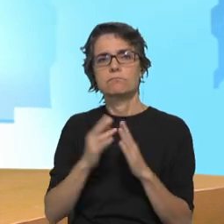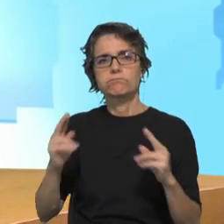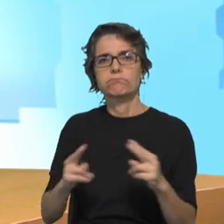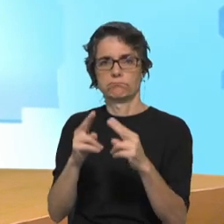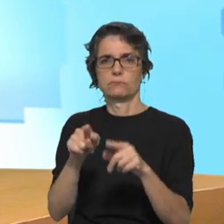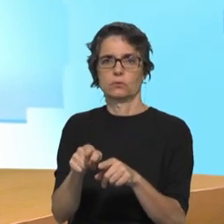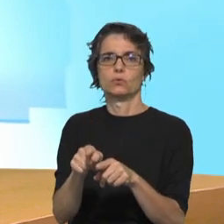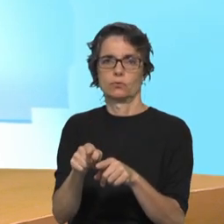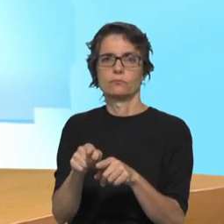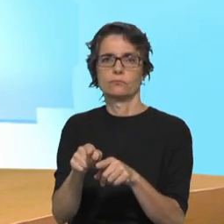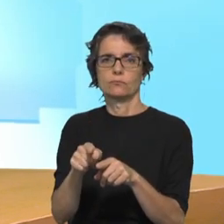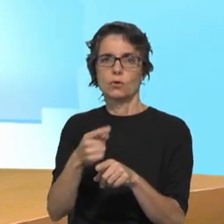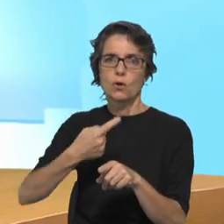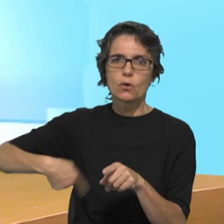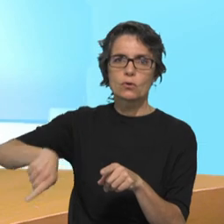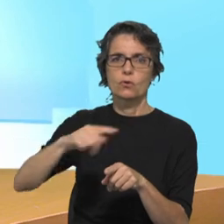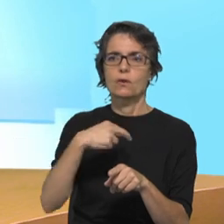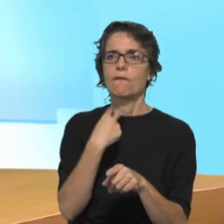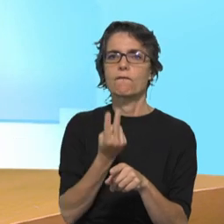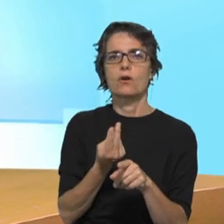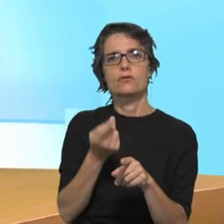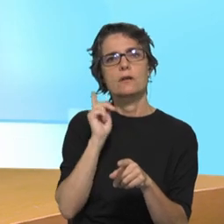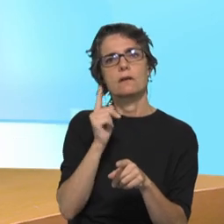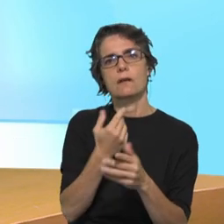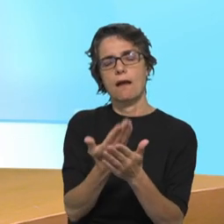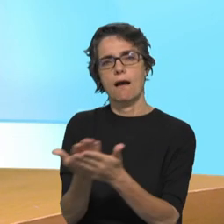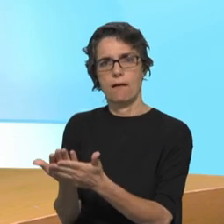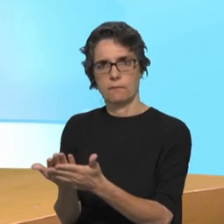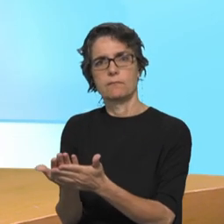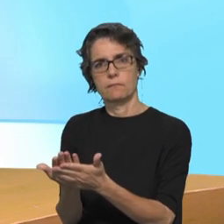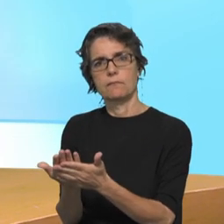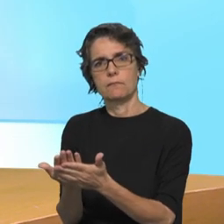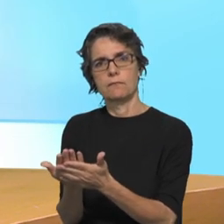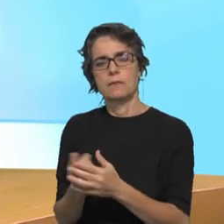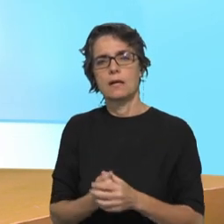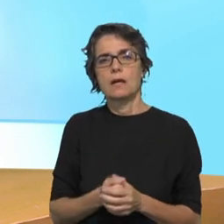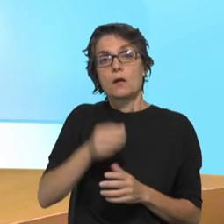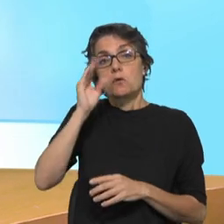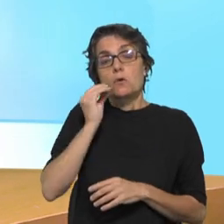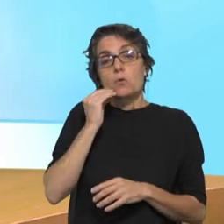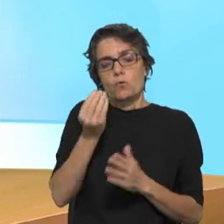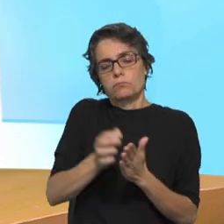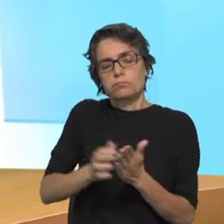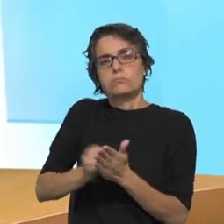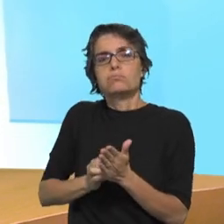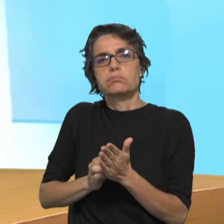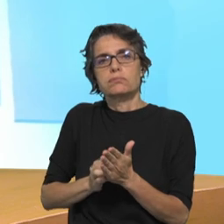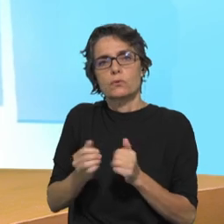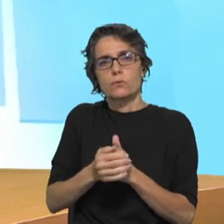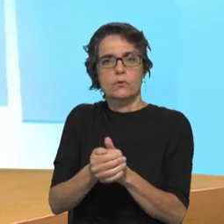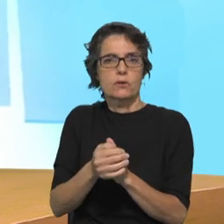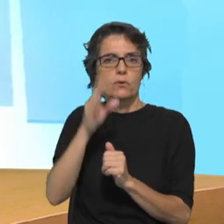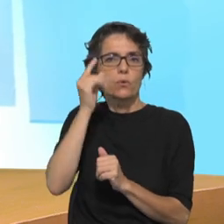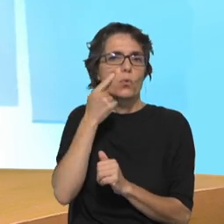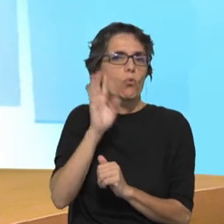quer dizer, onde todas as vozes contam. Eu não sei exatamente como foi o processo de redação desta nota, mas creio